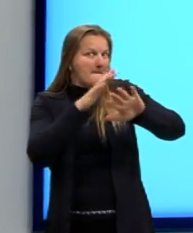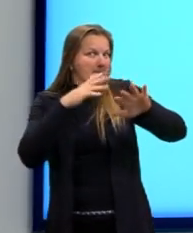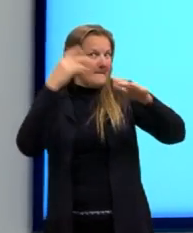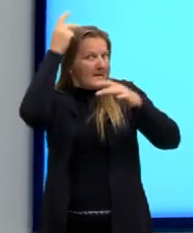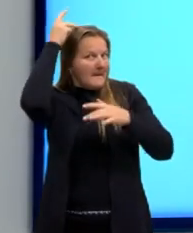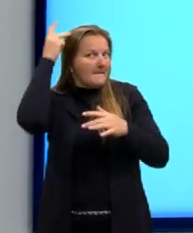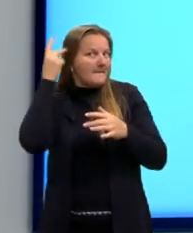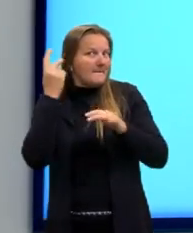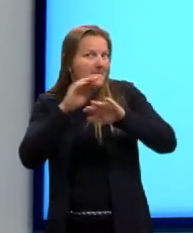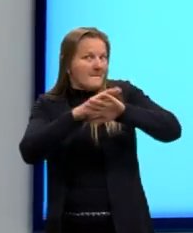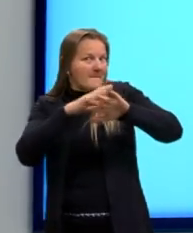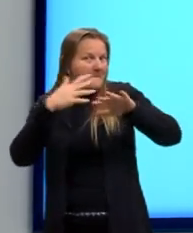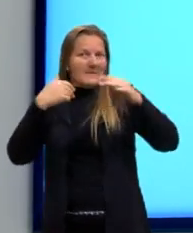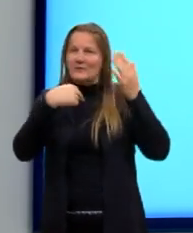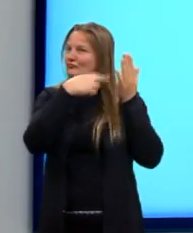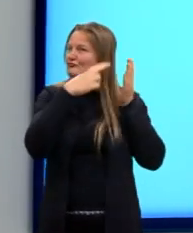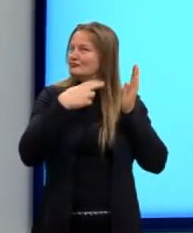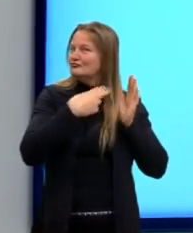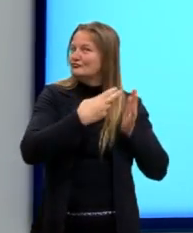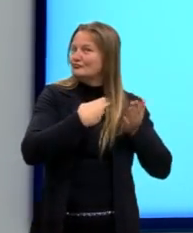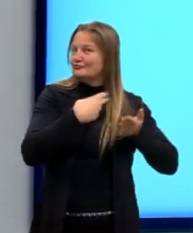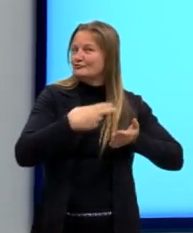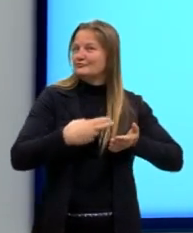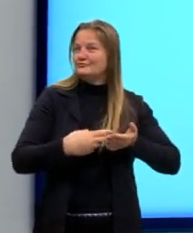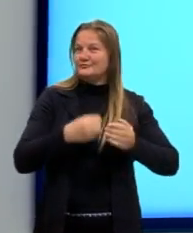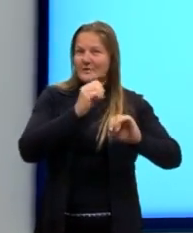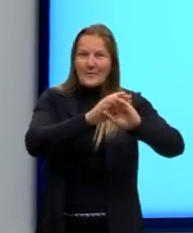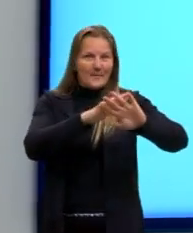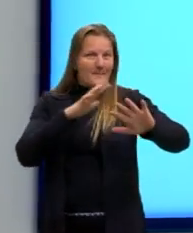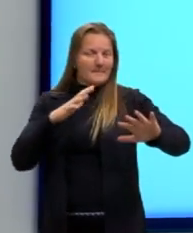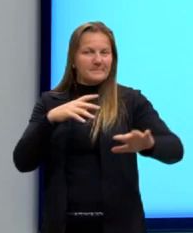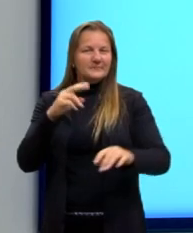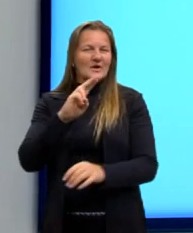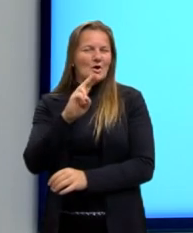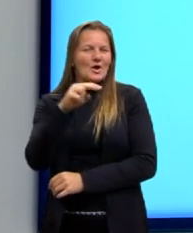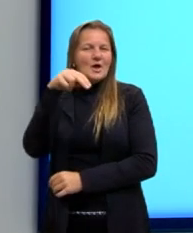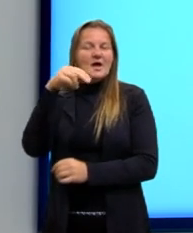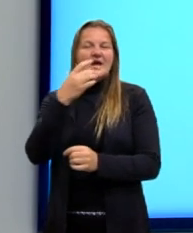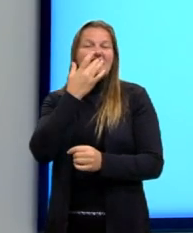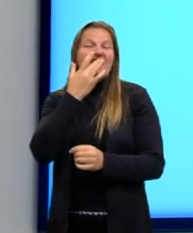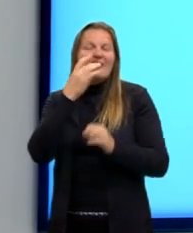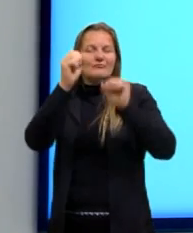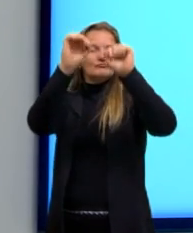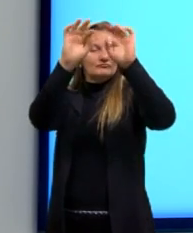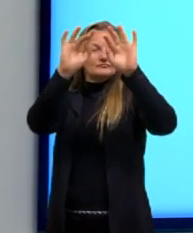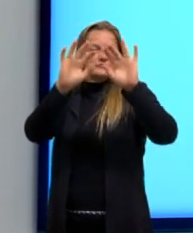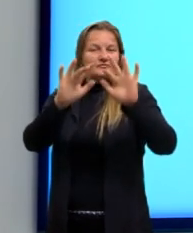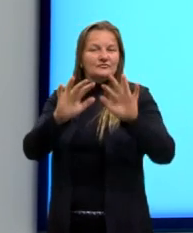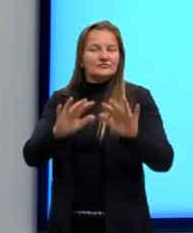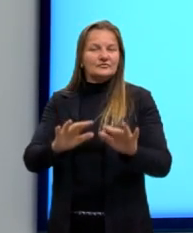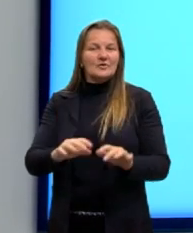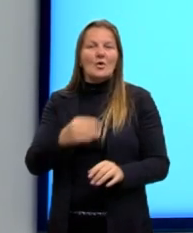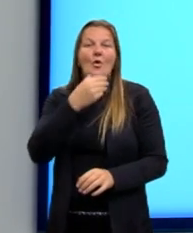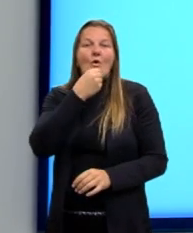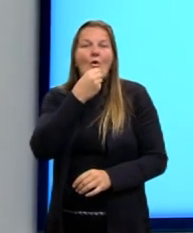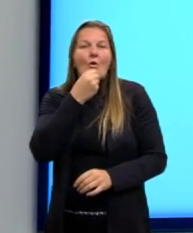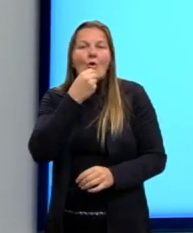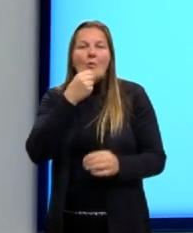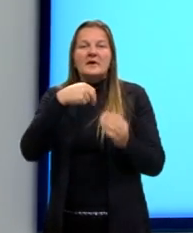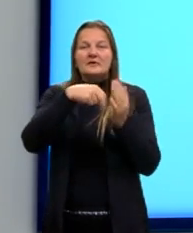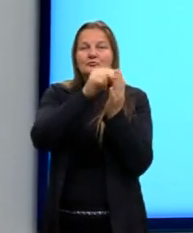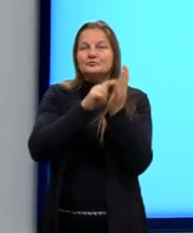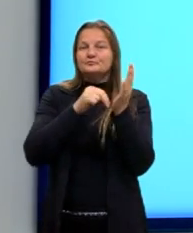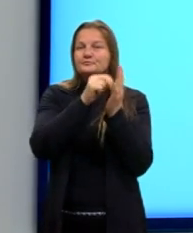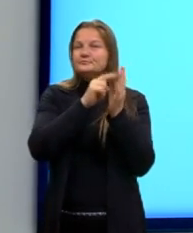Que é o cabelo platinado, que se chamou de nevado por ter sido aderido, então, por homens. O cabelo praticamente,